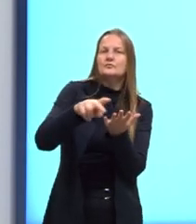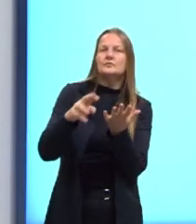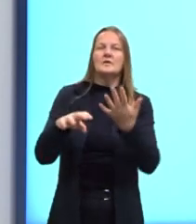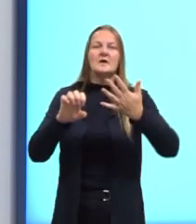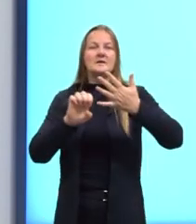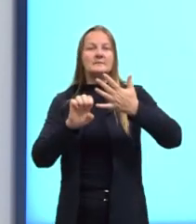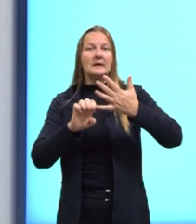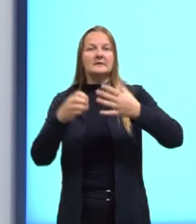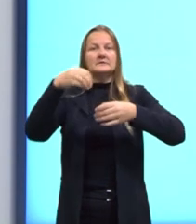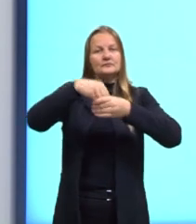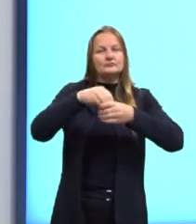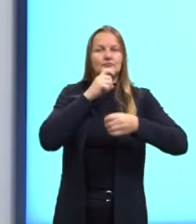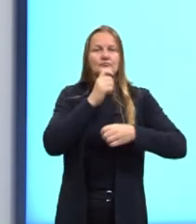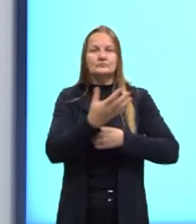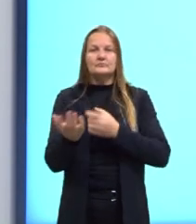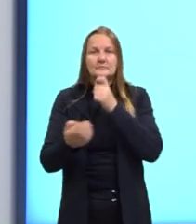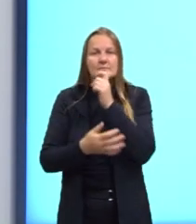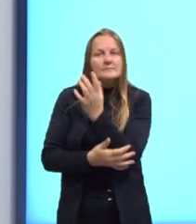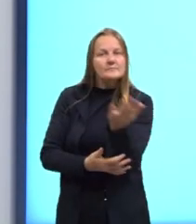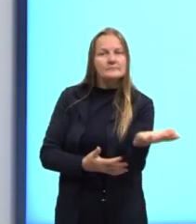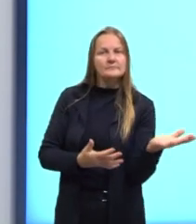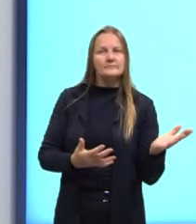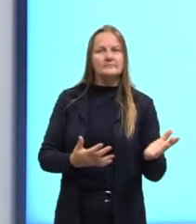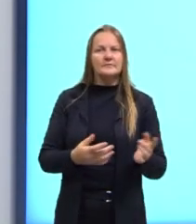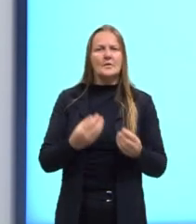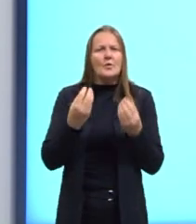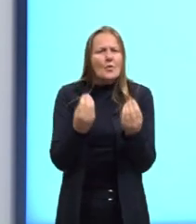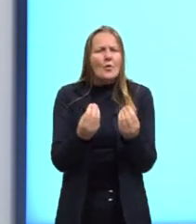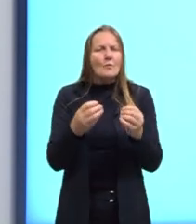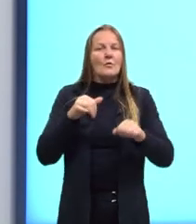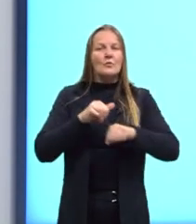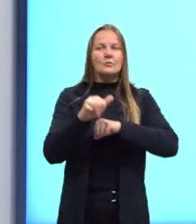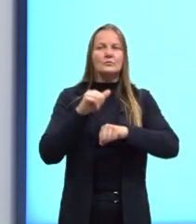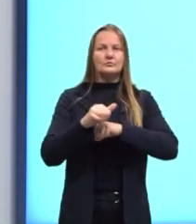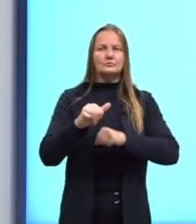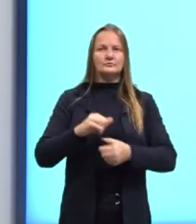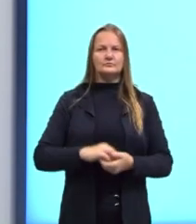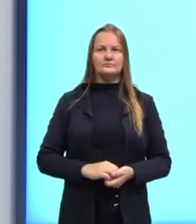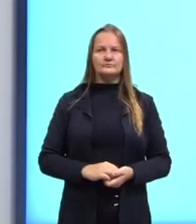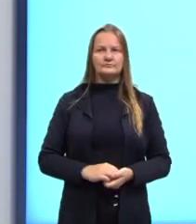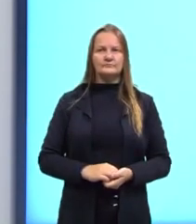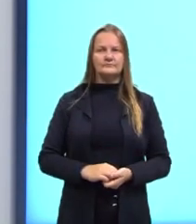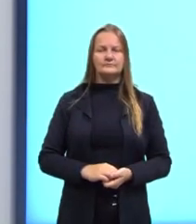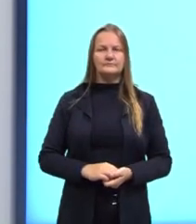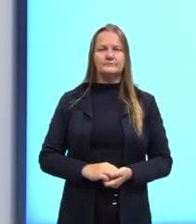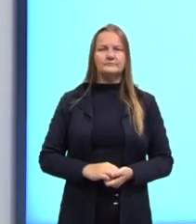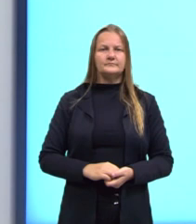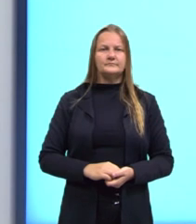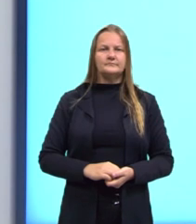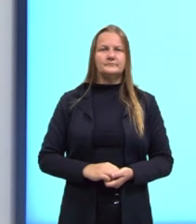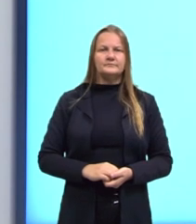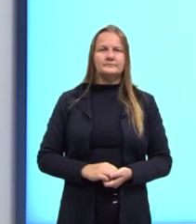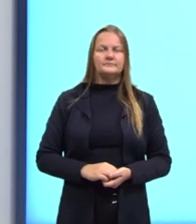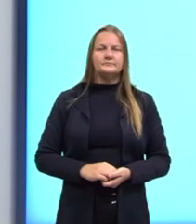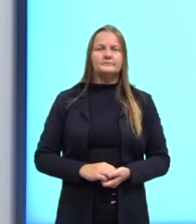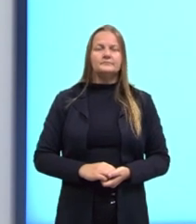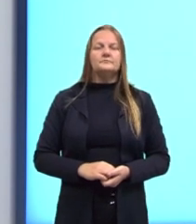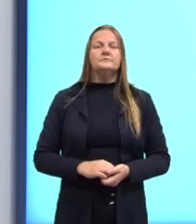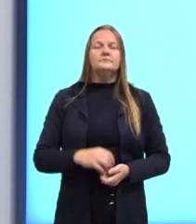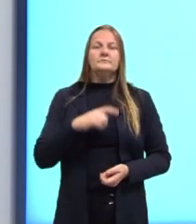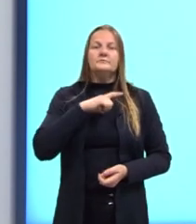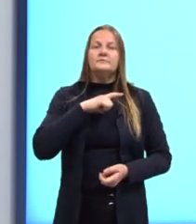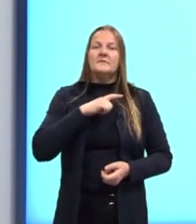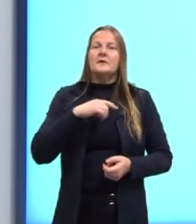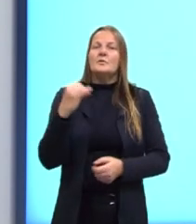na natureza. Tá, mas o que acontece, então, com essa diversidade de espécie, né? Ela é gerada